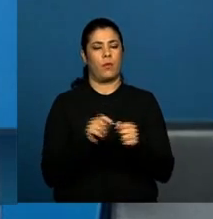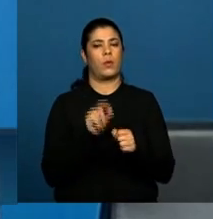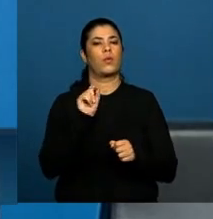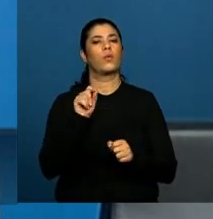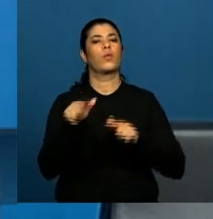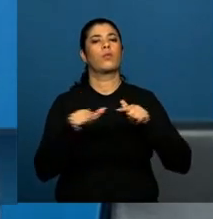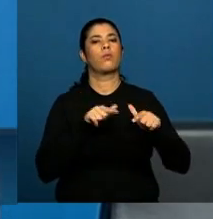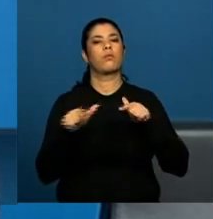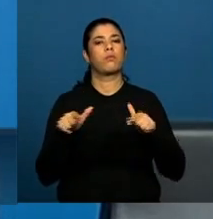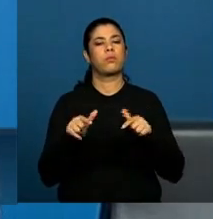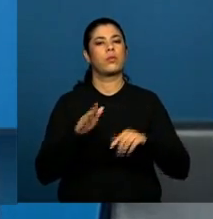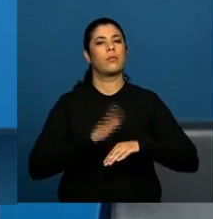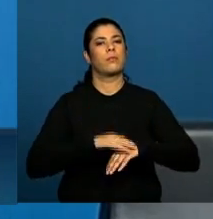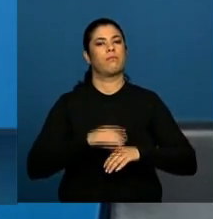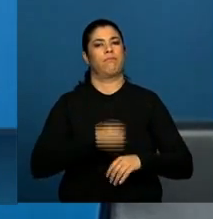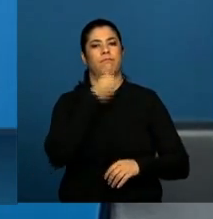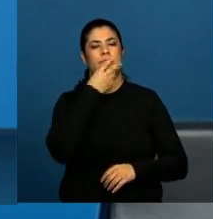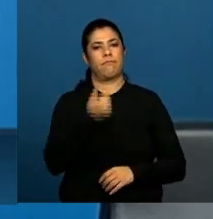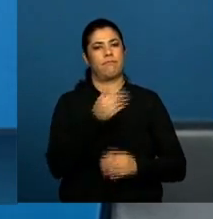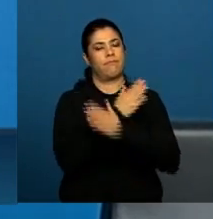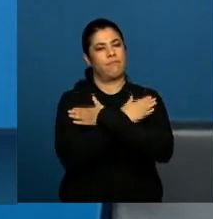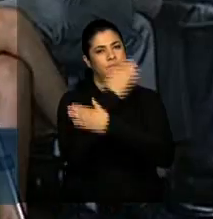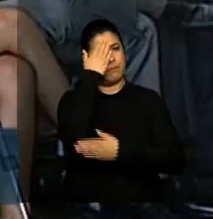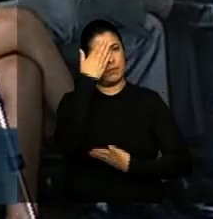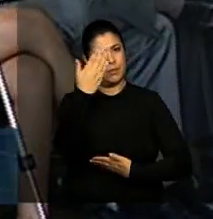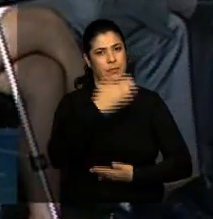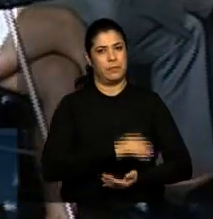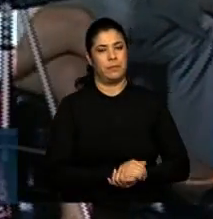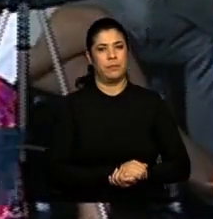tarefa, eu diria mais dessa proeza. Um abraço.